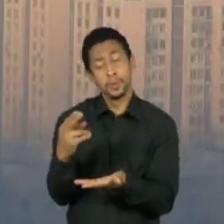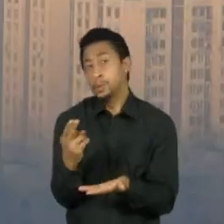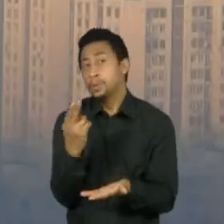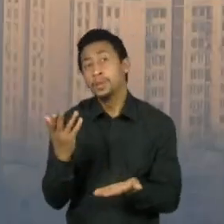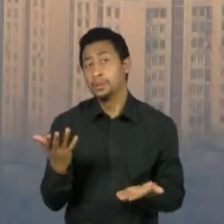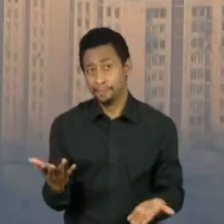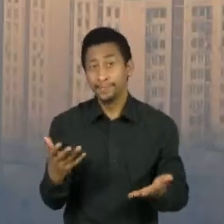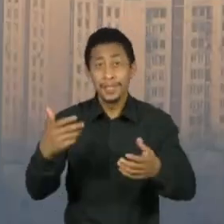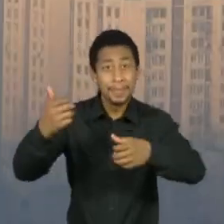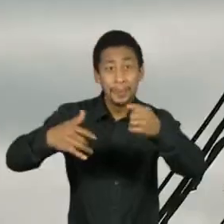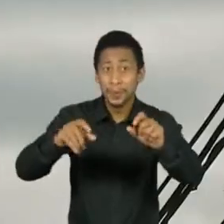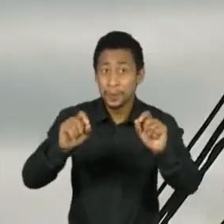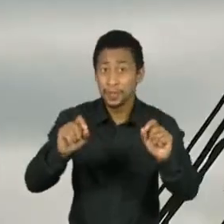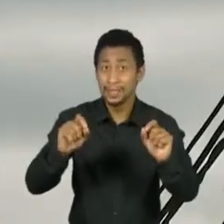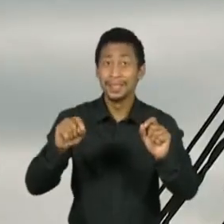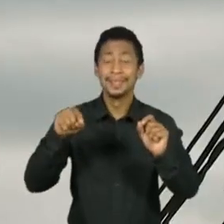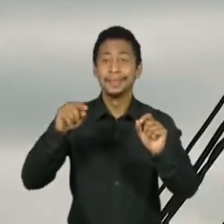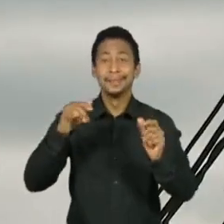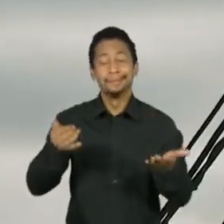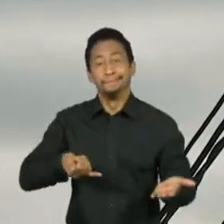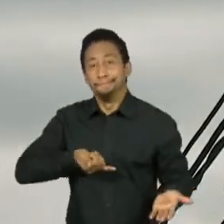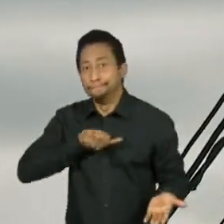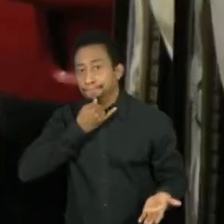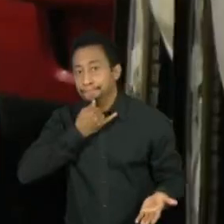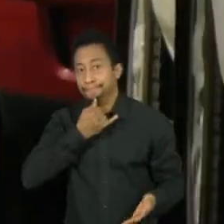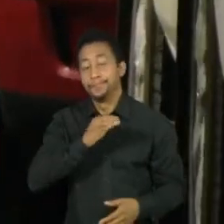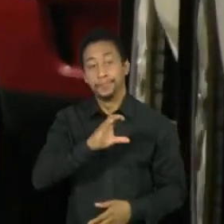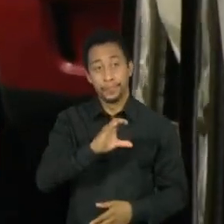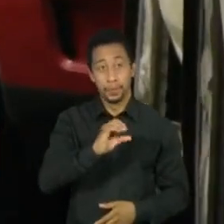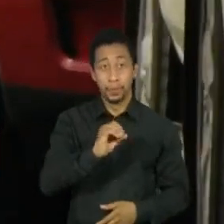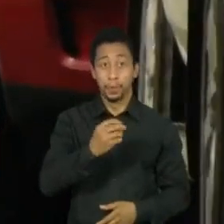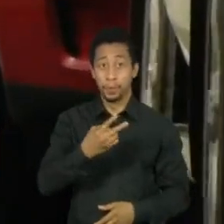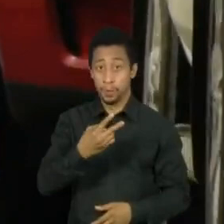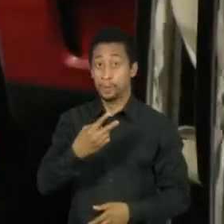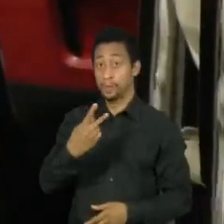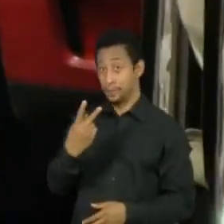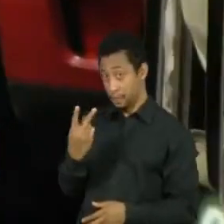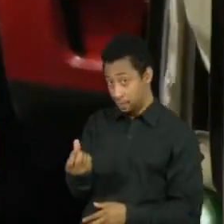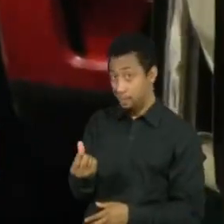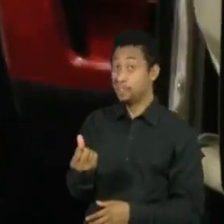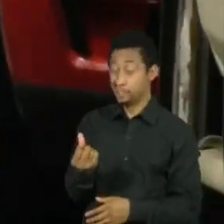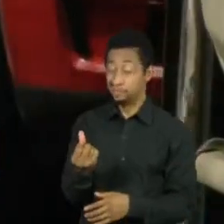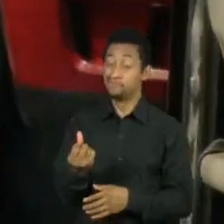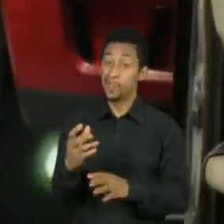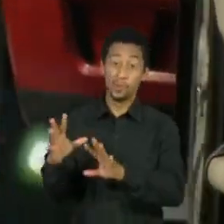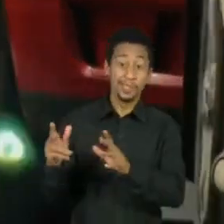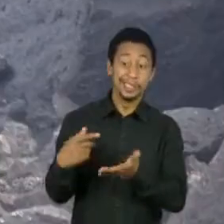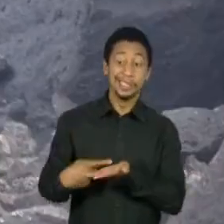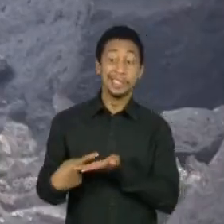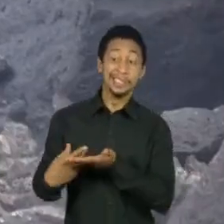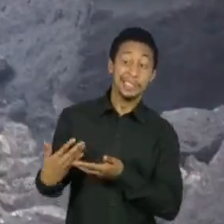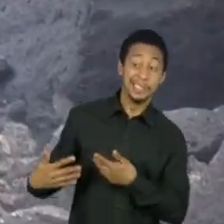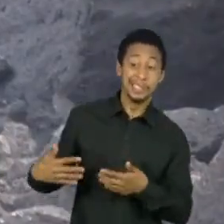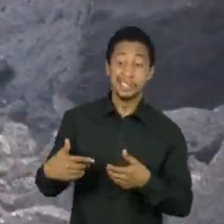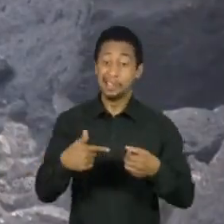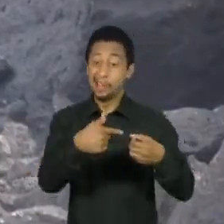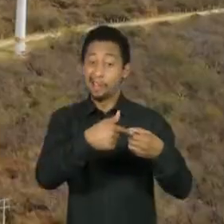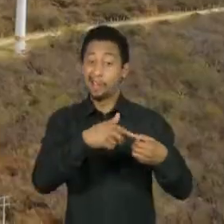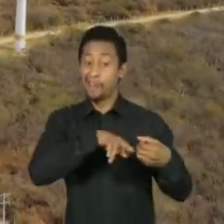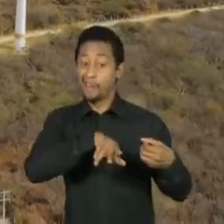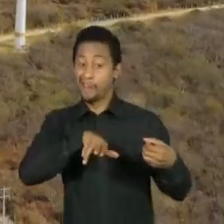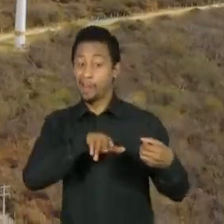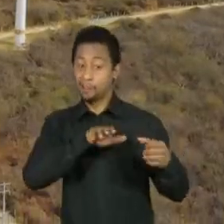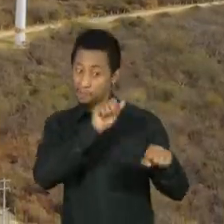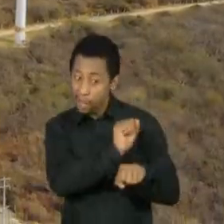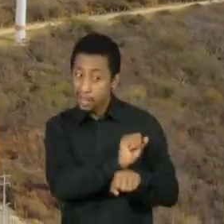Ele se referia à maior decepção desta COP, que foi, sem dúvida, o recuo sobre combustíveis fósseis e carvão.